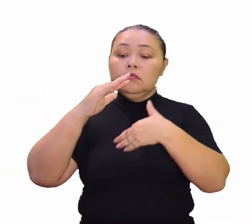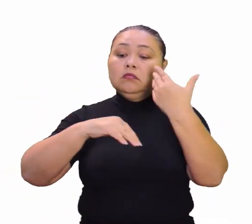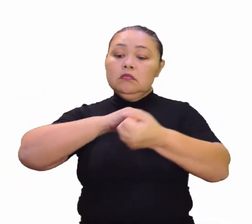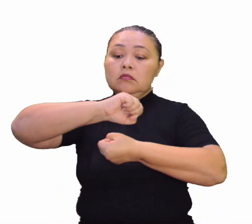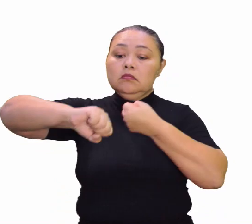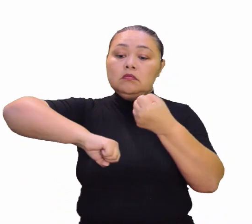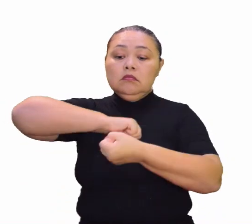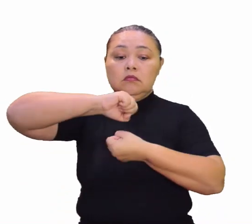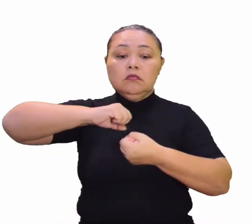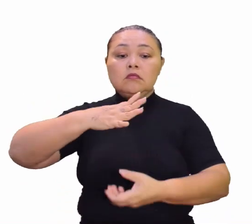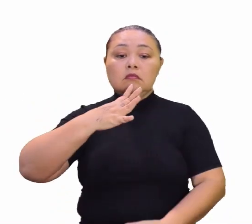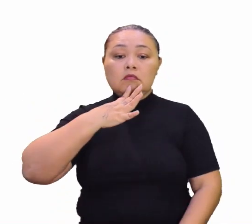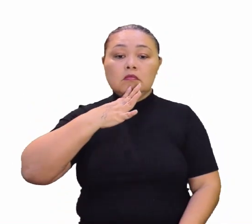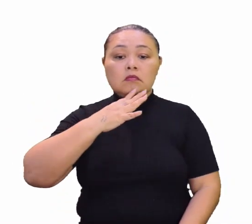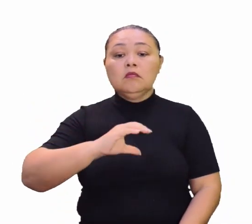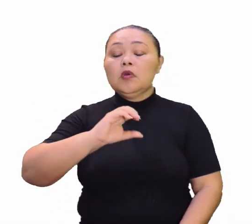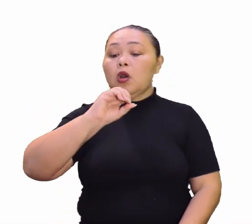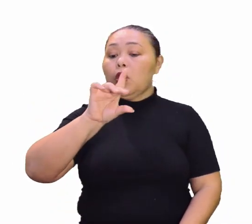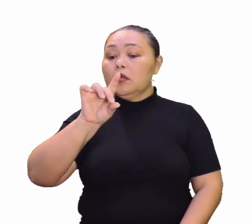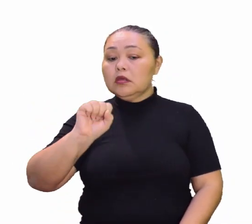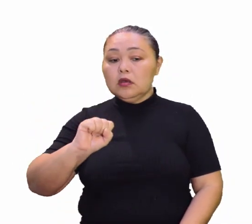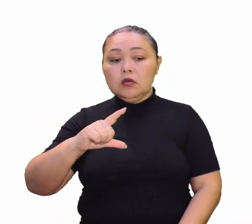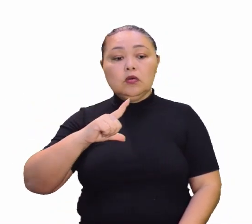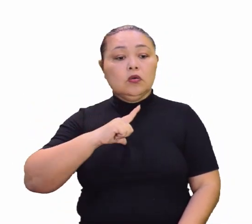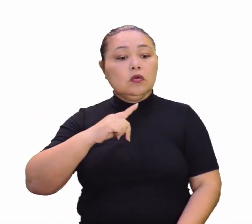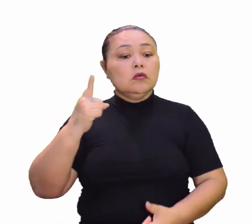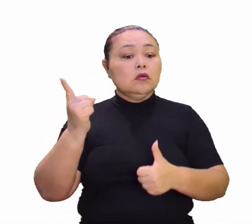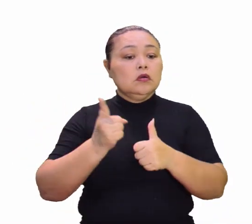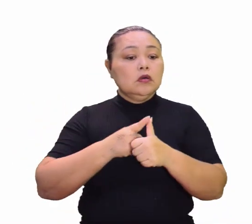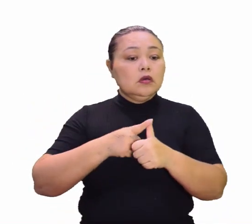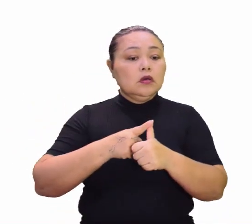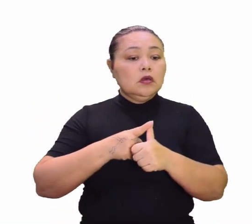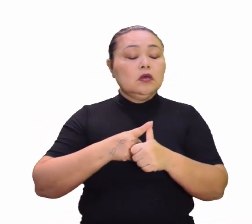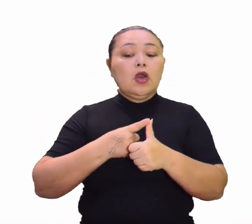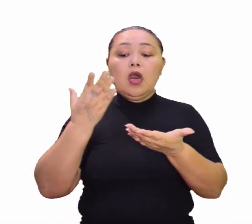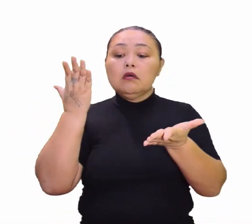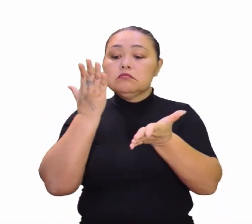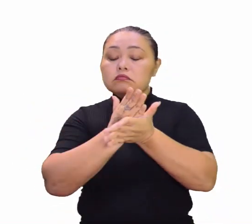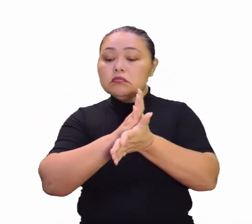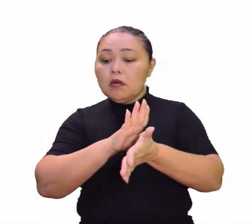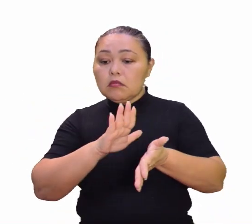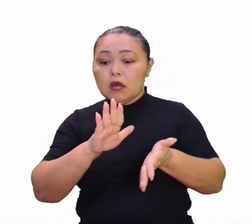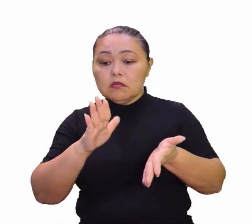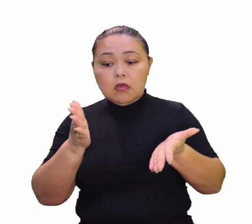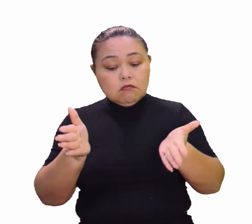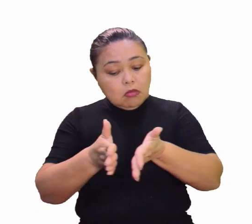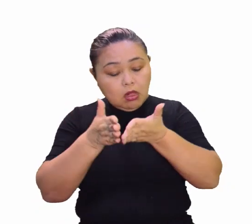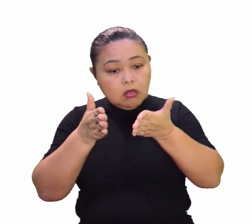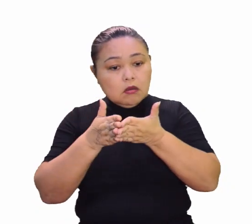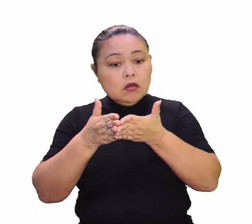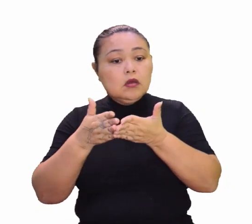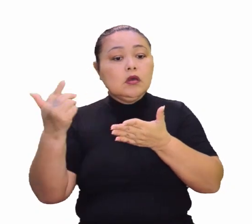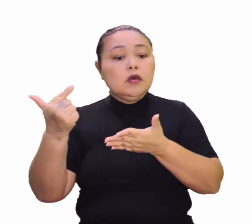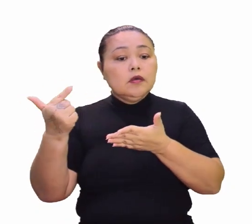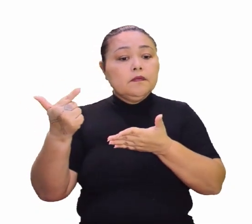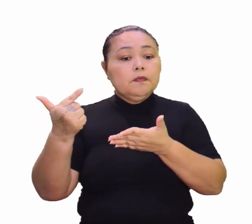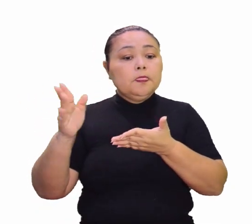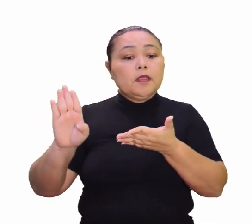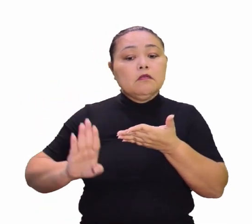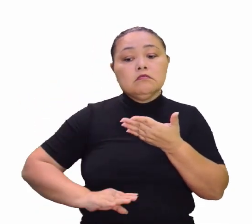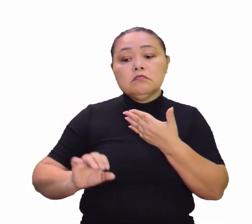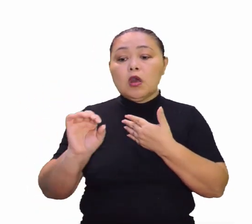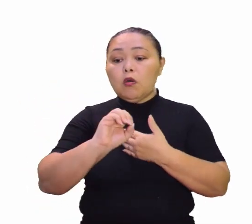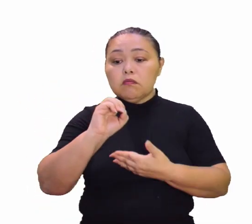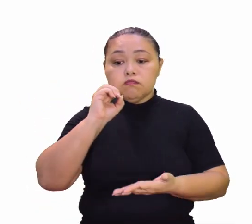desenvolvimento sustentável, conhecido como ODS da ONU, são o primeiro, erradicação da pobreza. Dois,